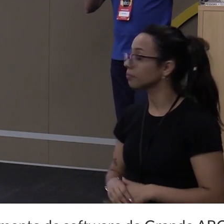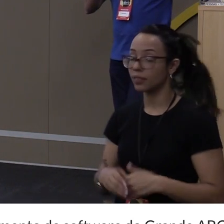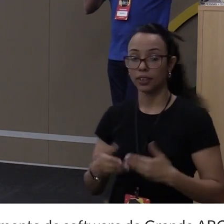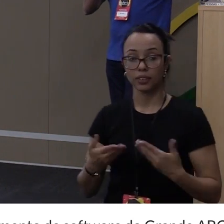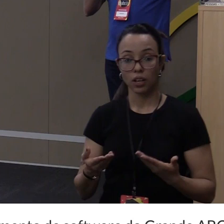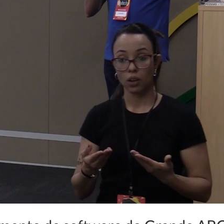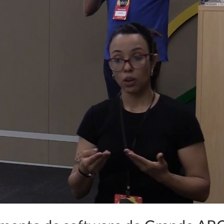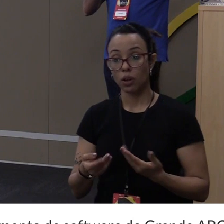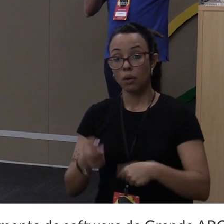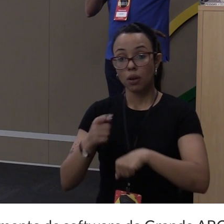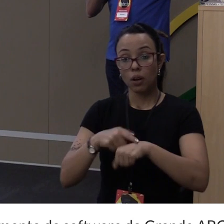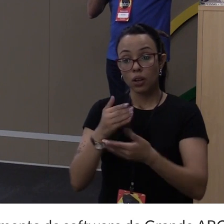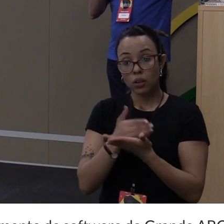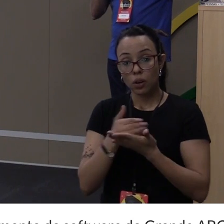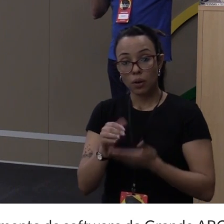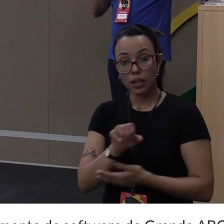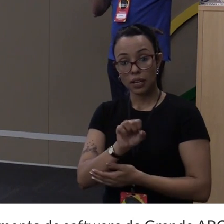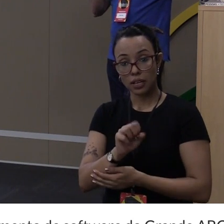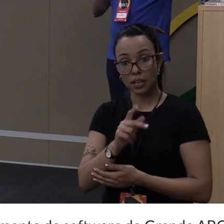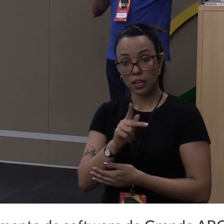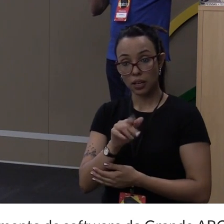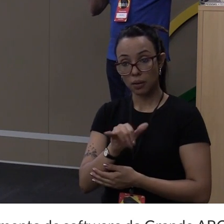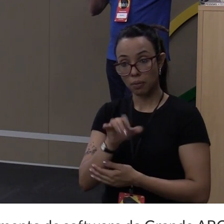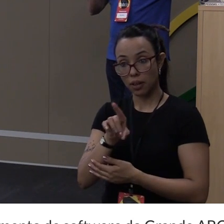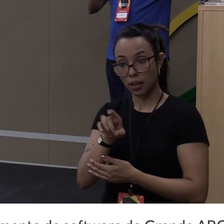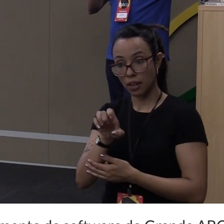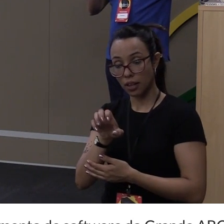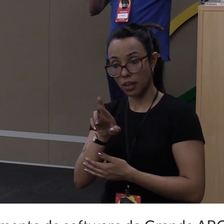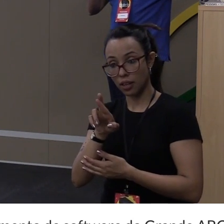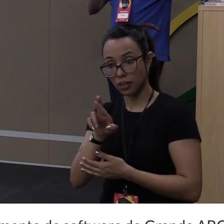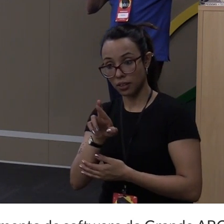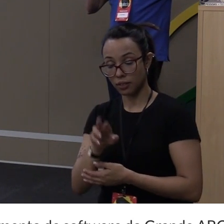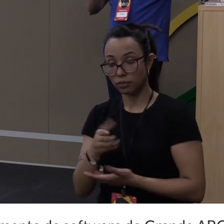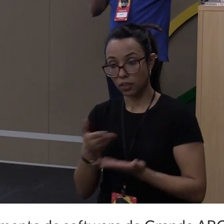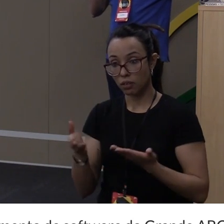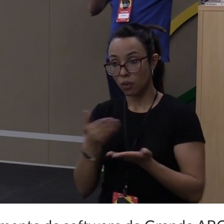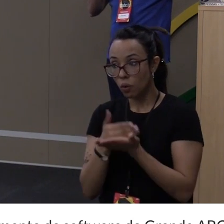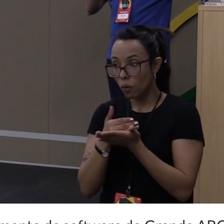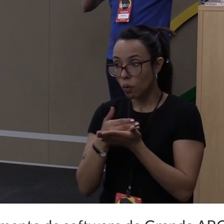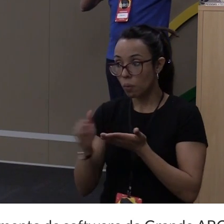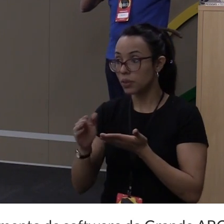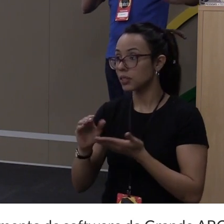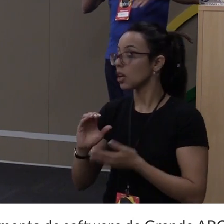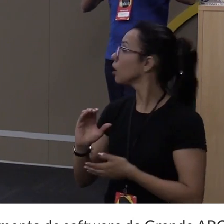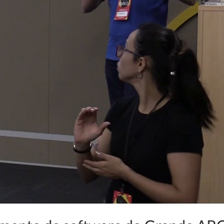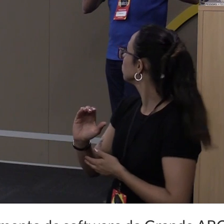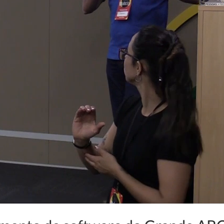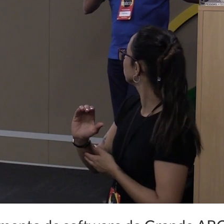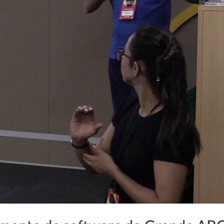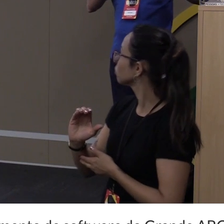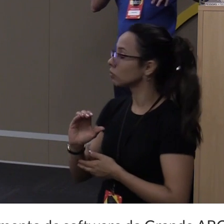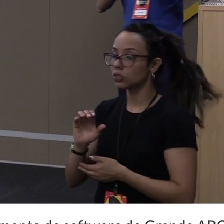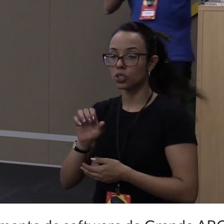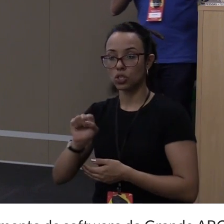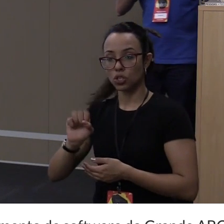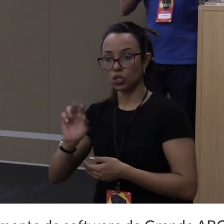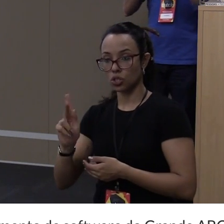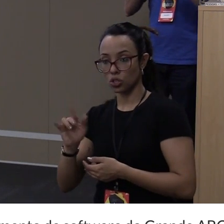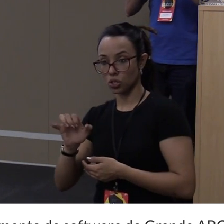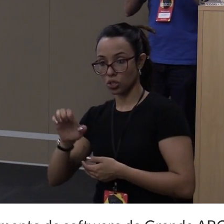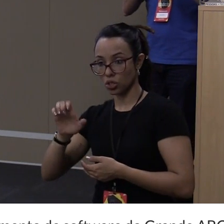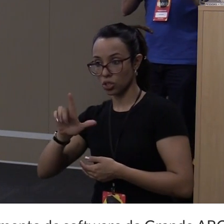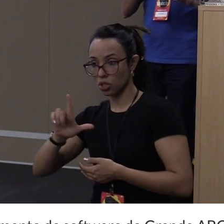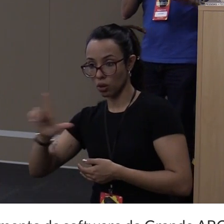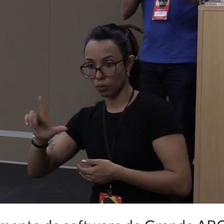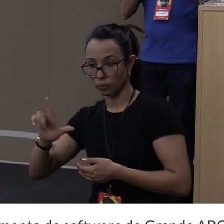um Spider, a primeira coisa eu vou rodar o Shell, que é uma ferramenta do Scrap que facilita para você brincar. É um terminal Python